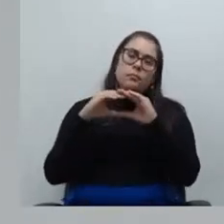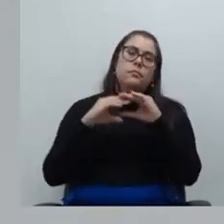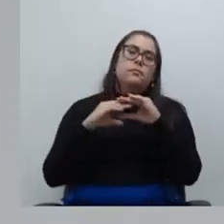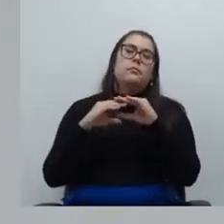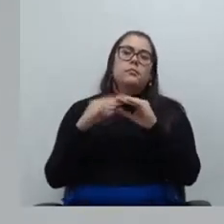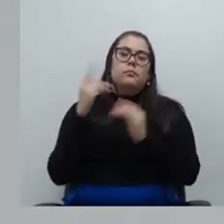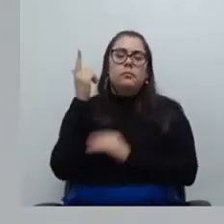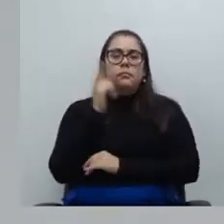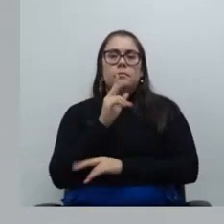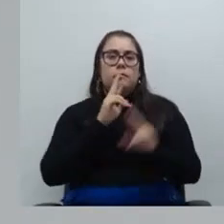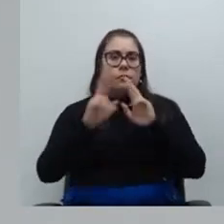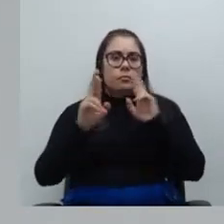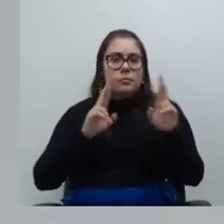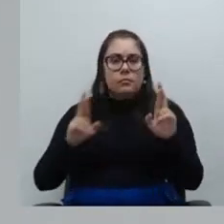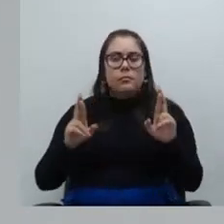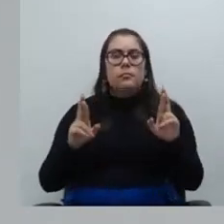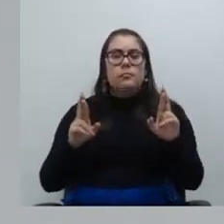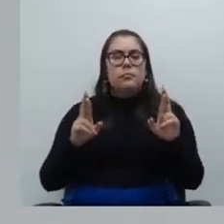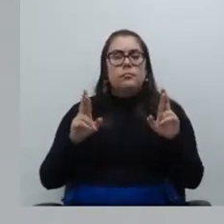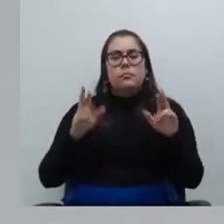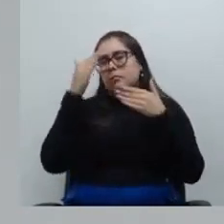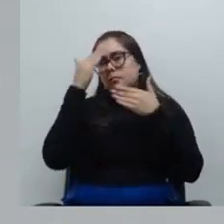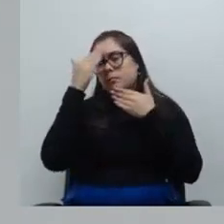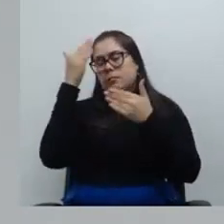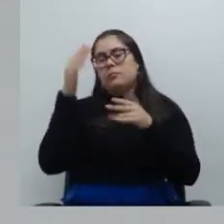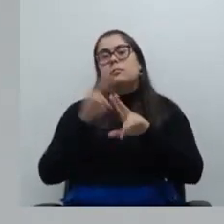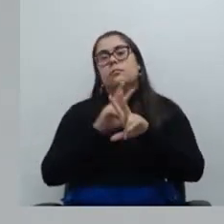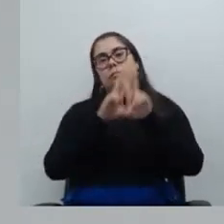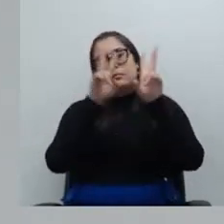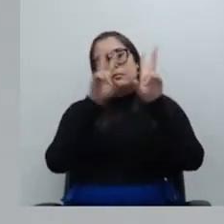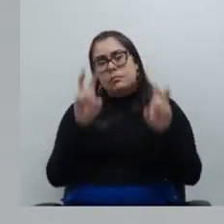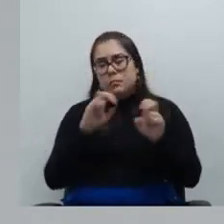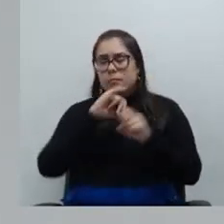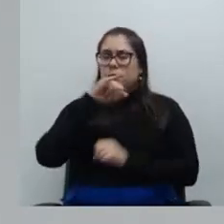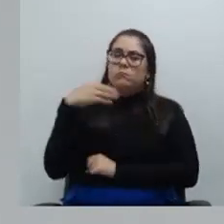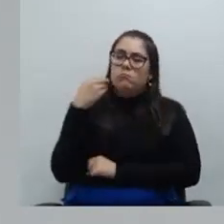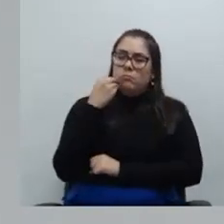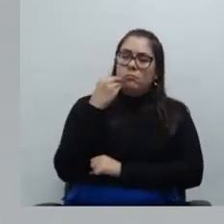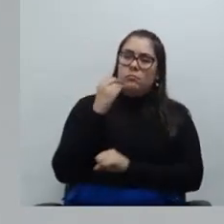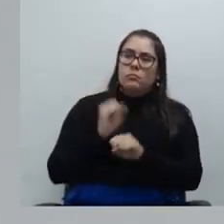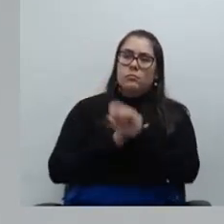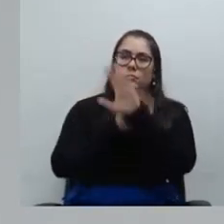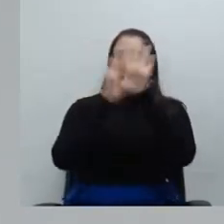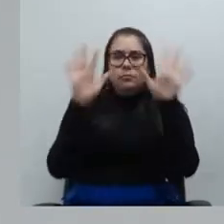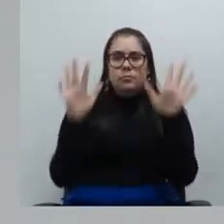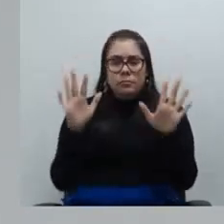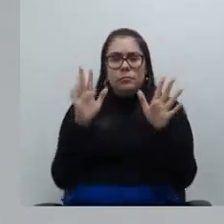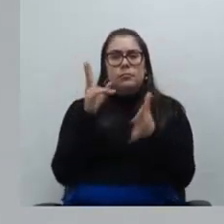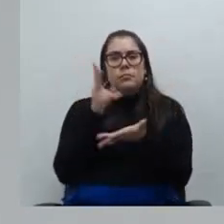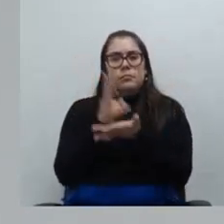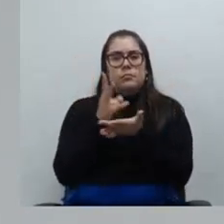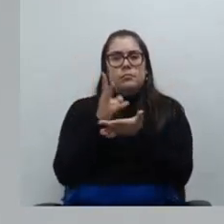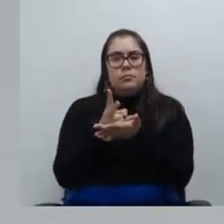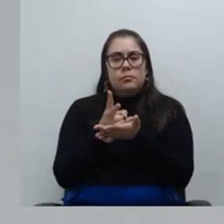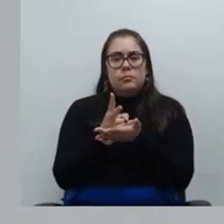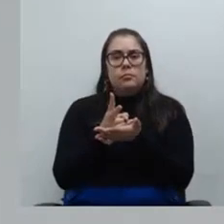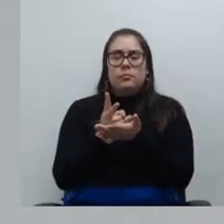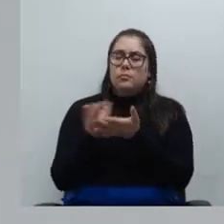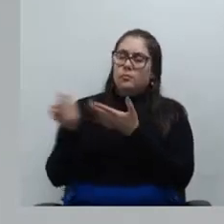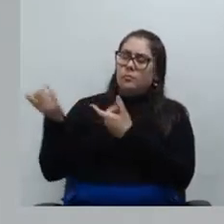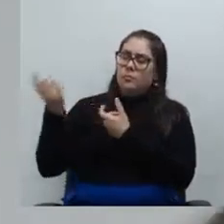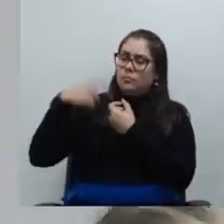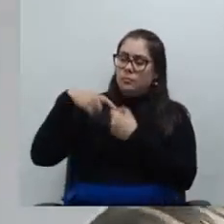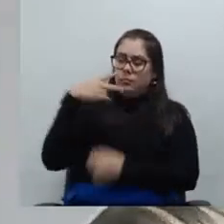despancar qualquer tipo de dúvida tá bom mas agradeço trazer esse tema até para a gente ter a oportunidade de esclarecer acho que a gente segue e devolvo a palavra aqui